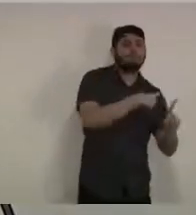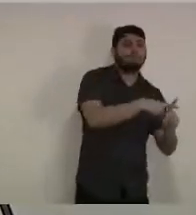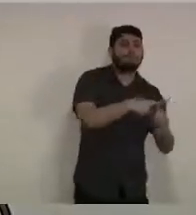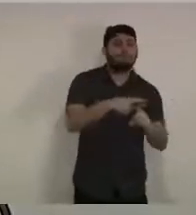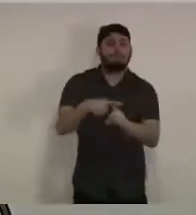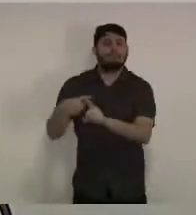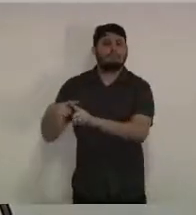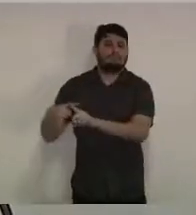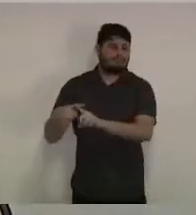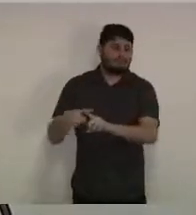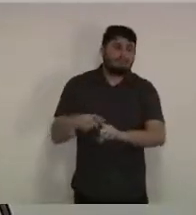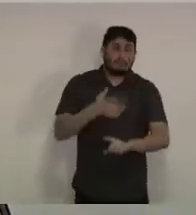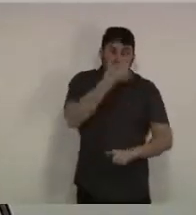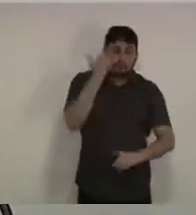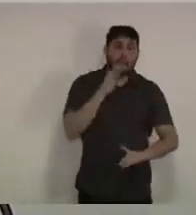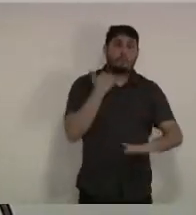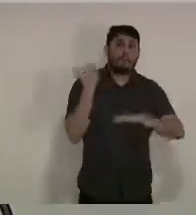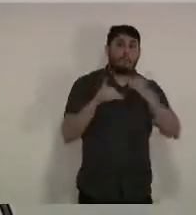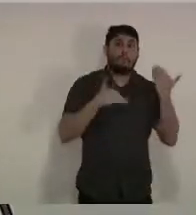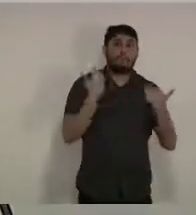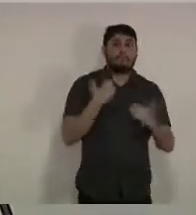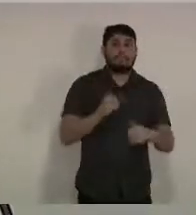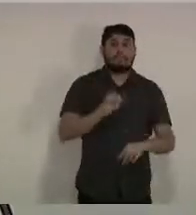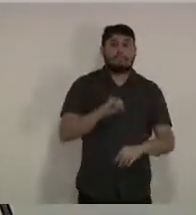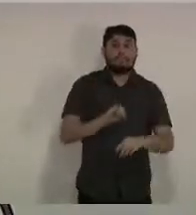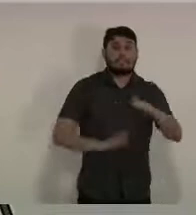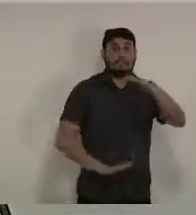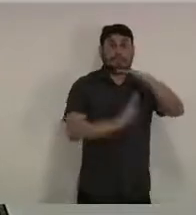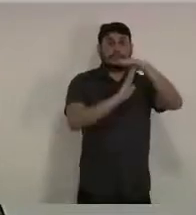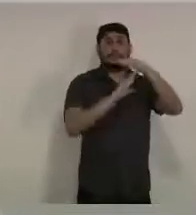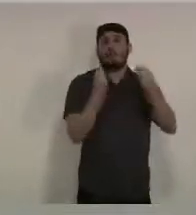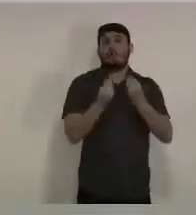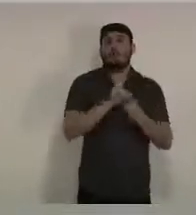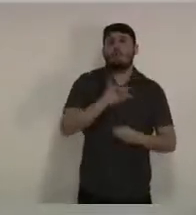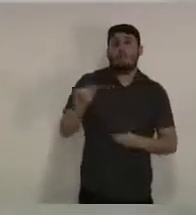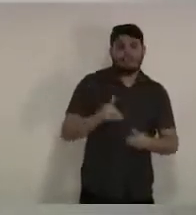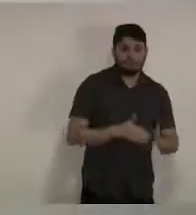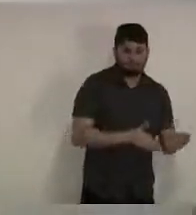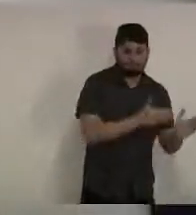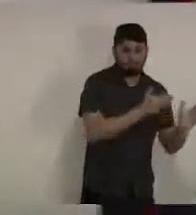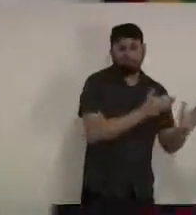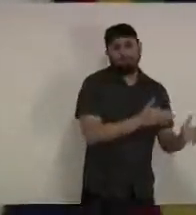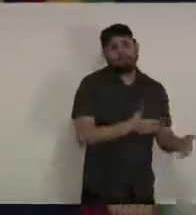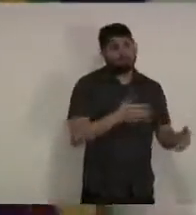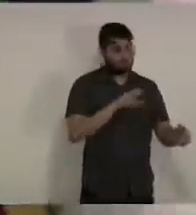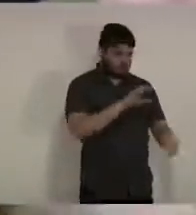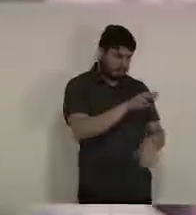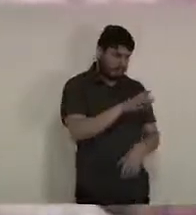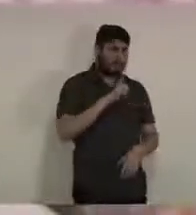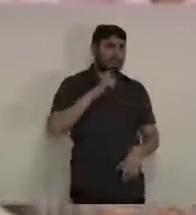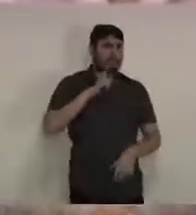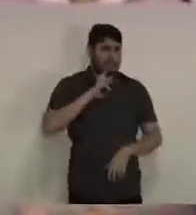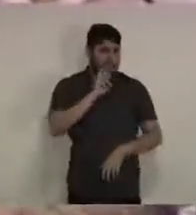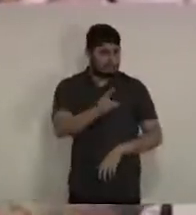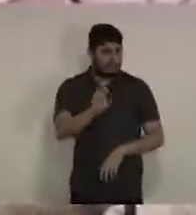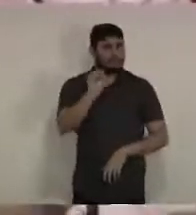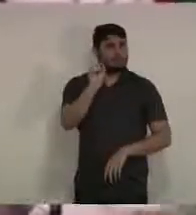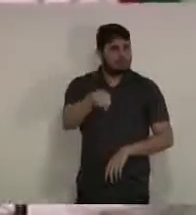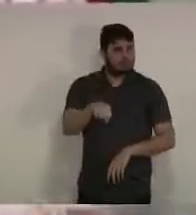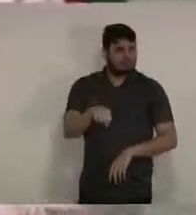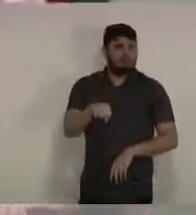preparada para esses sepultamentos em massa bem, todo o protocolo para eventuais sepultamentos está feito